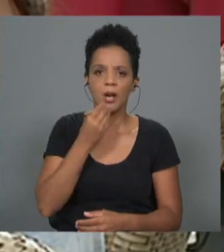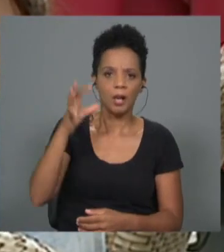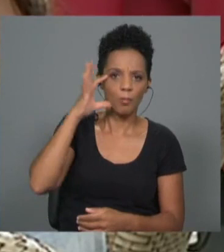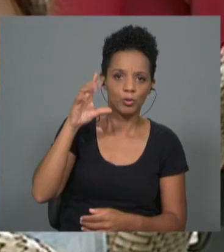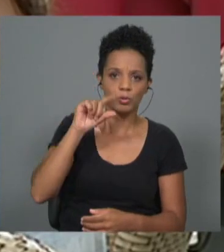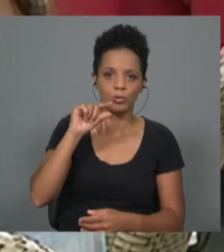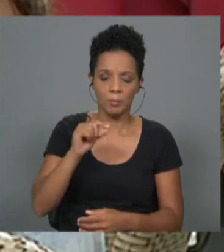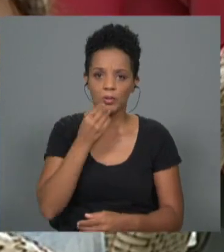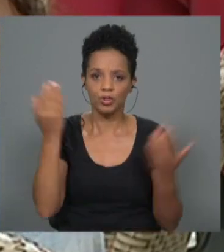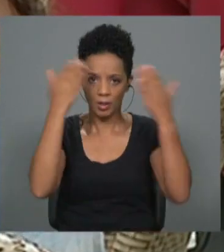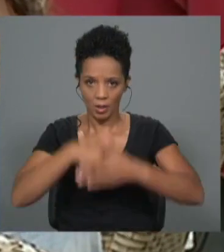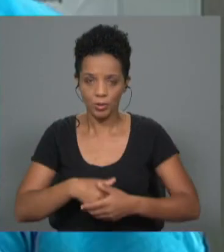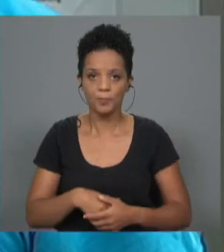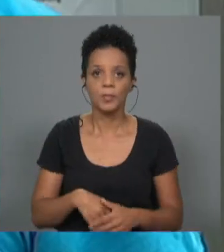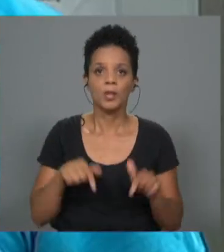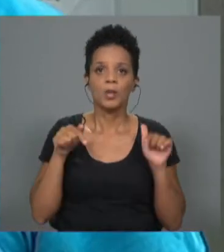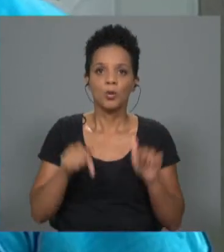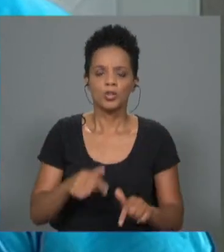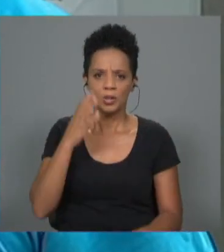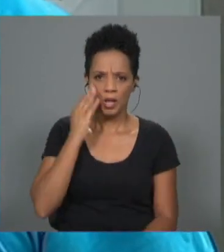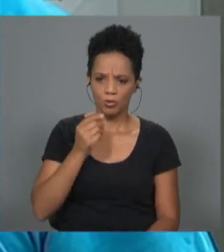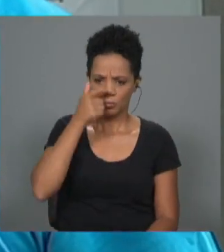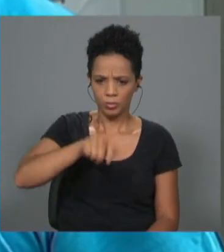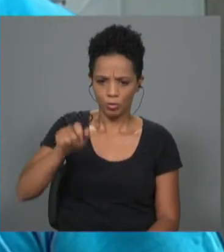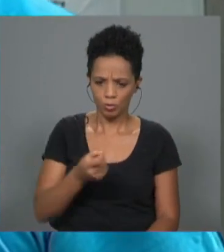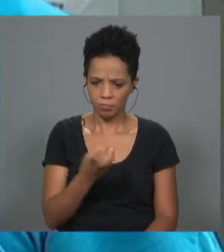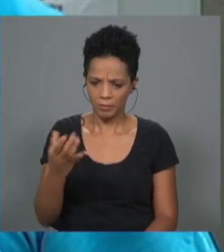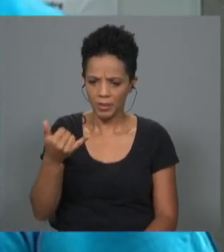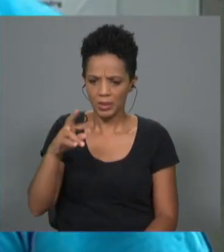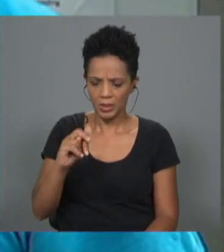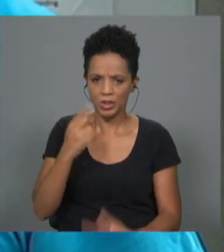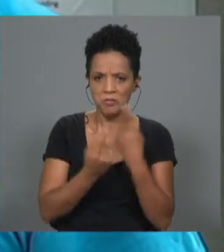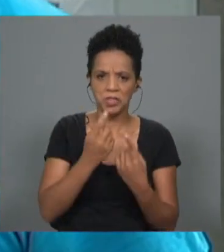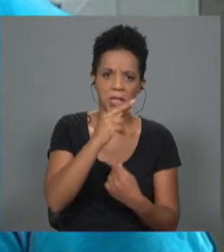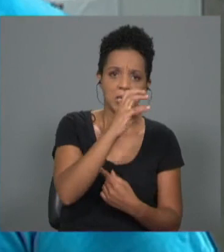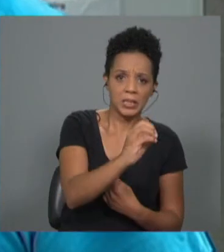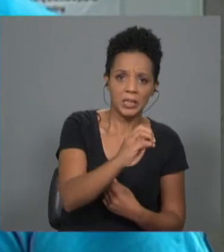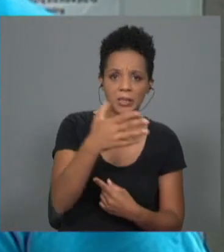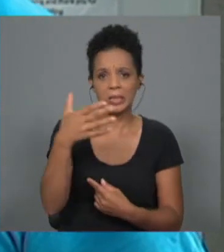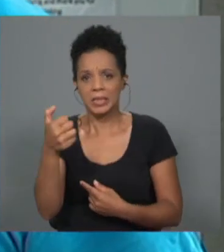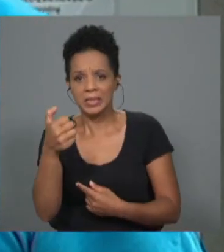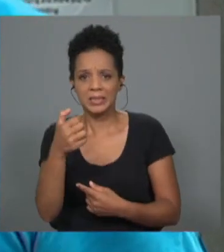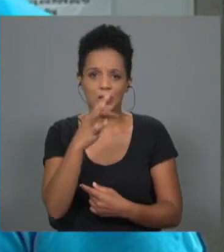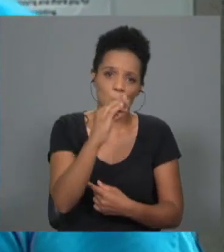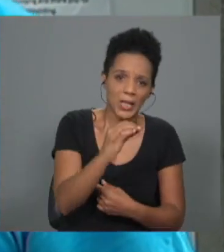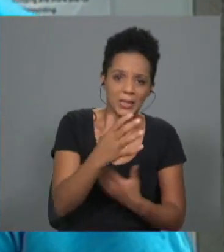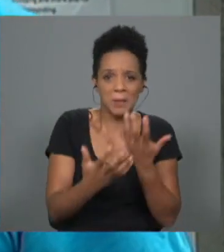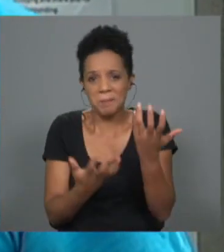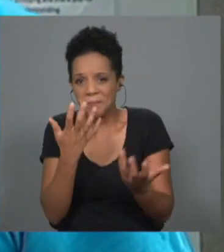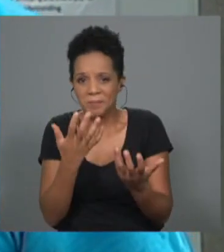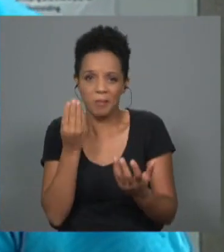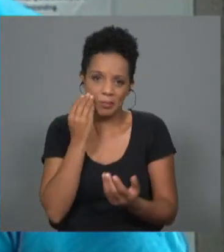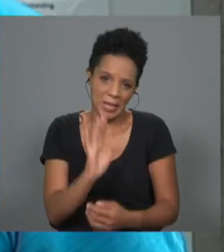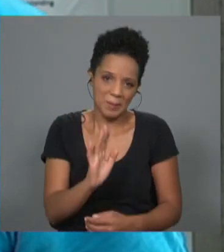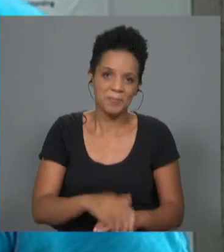e jantares. Para hoje, acho que são 23 pessoas, mas tem dia de 30, tem dia de 15, tem dia de 40. É assim,